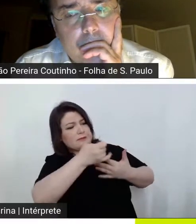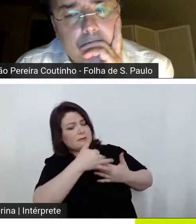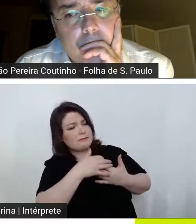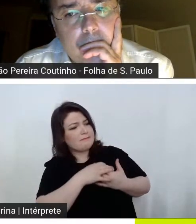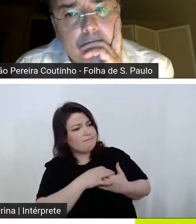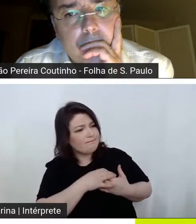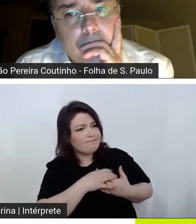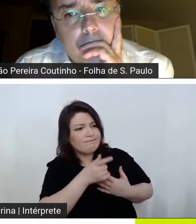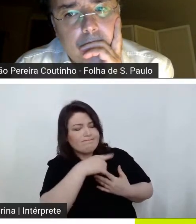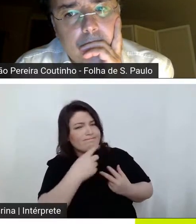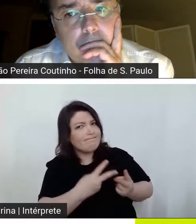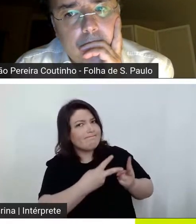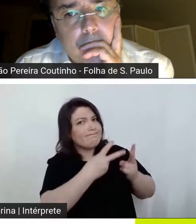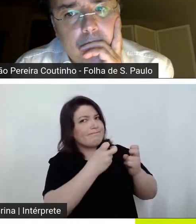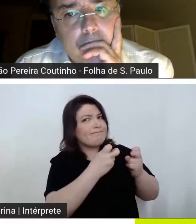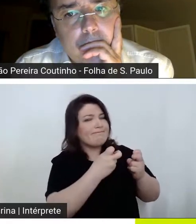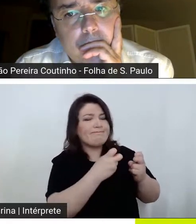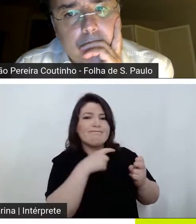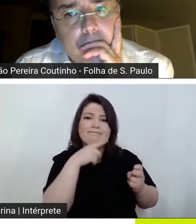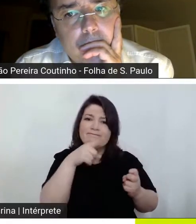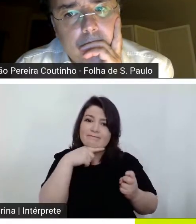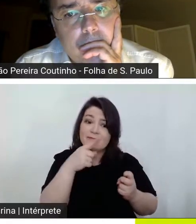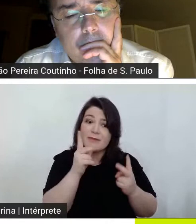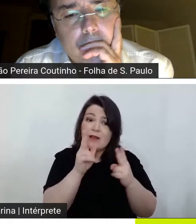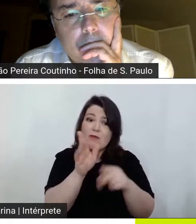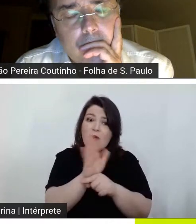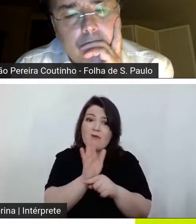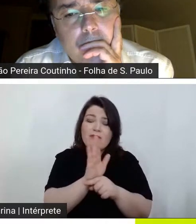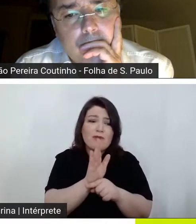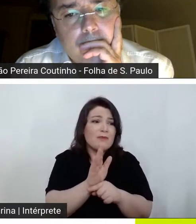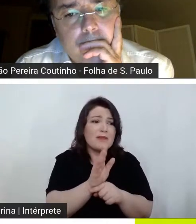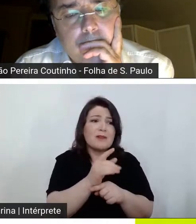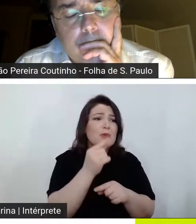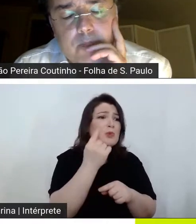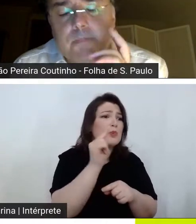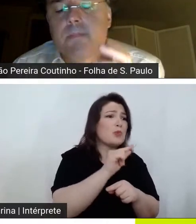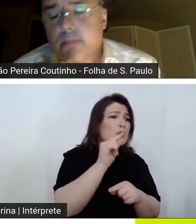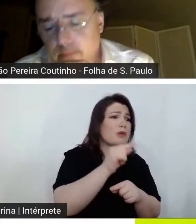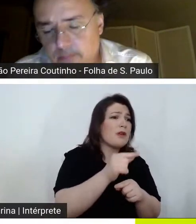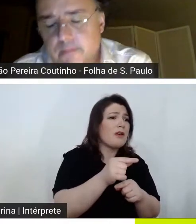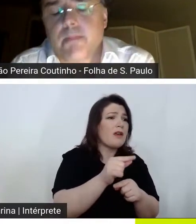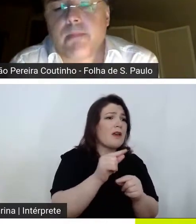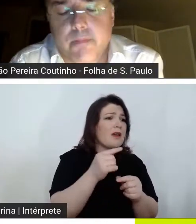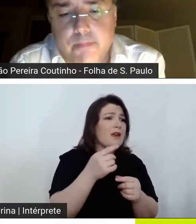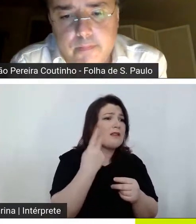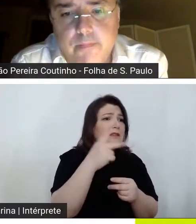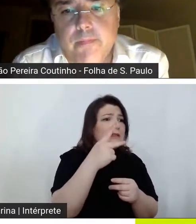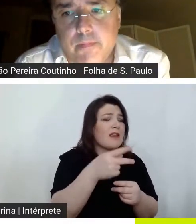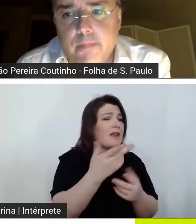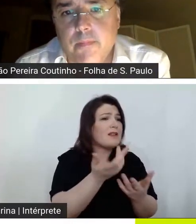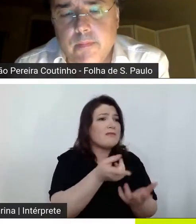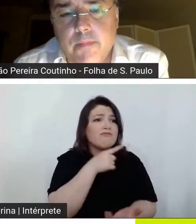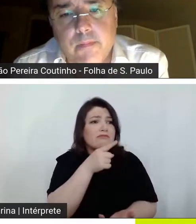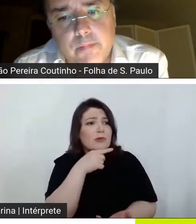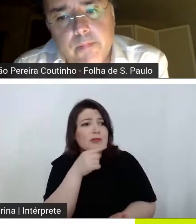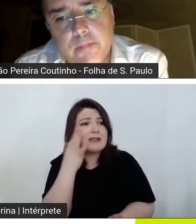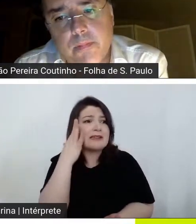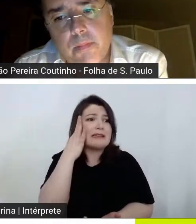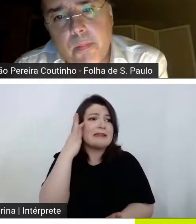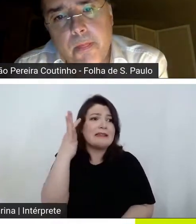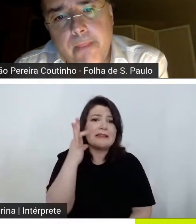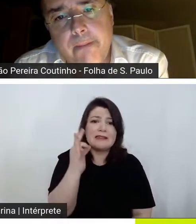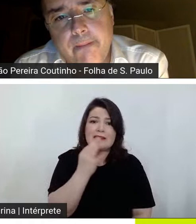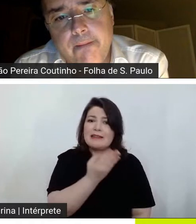origem algum enredo alguma noção do que se passa consigo não é?